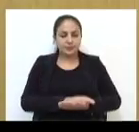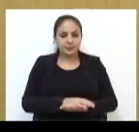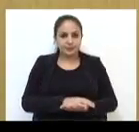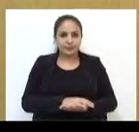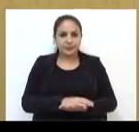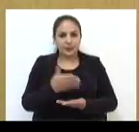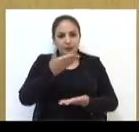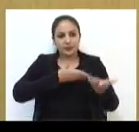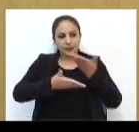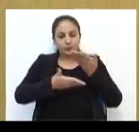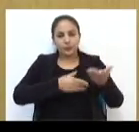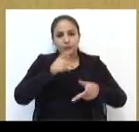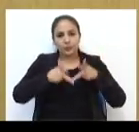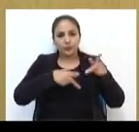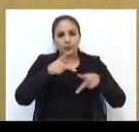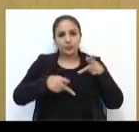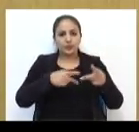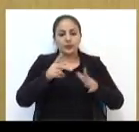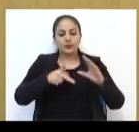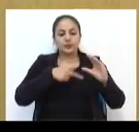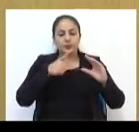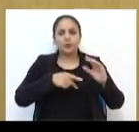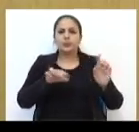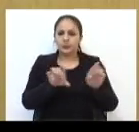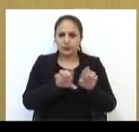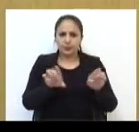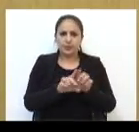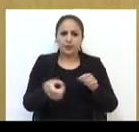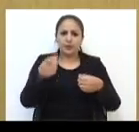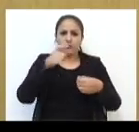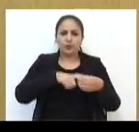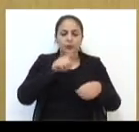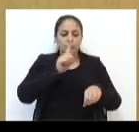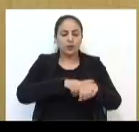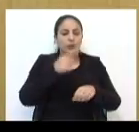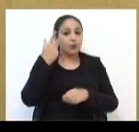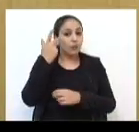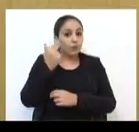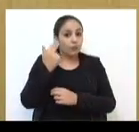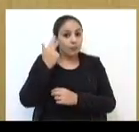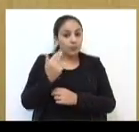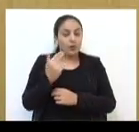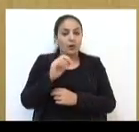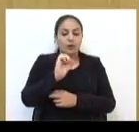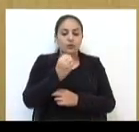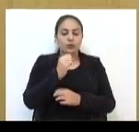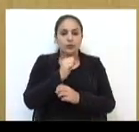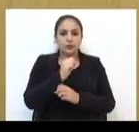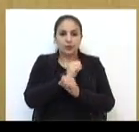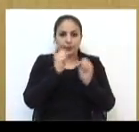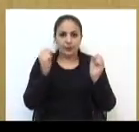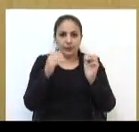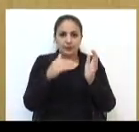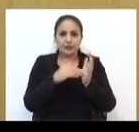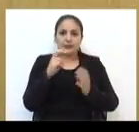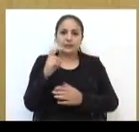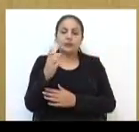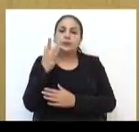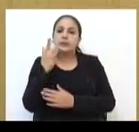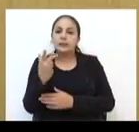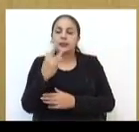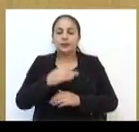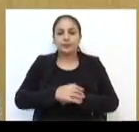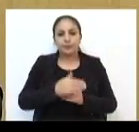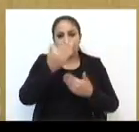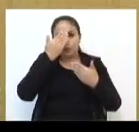tarde. O atendimento ao público na Câmara de Vereadores também retorna ao horário normal, das 8 horas da manhã às 5 horas